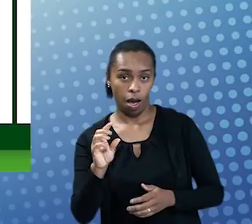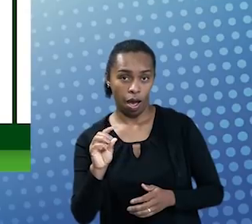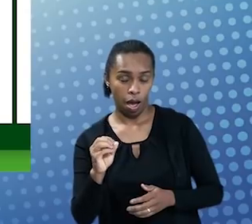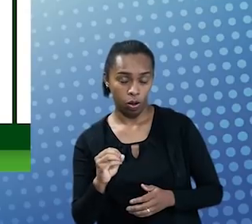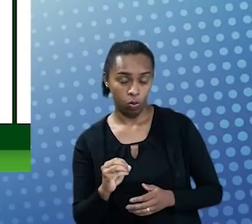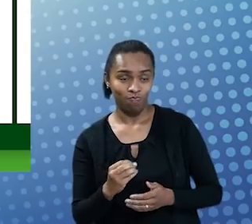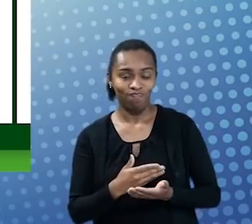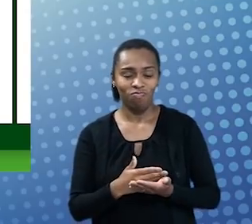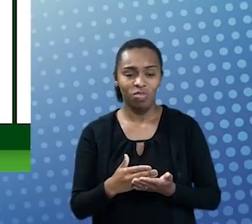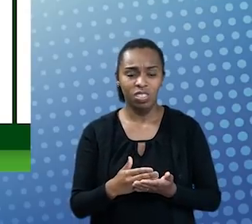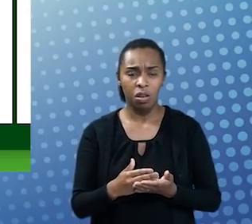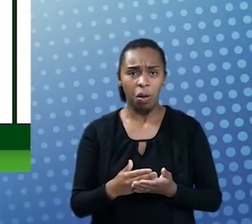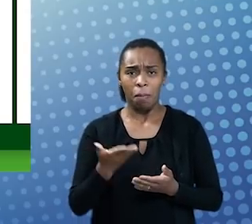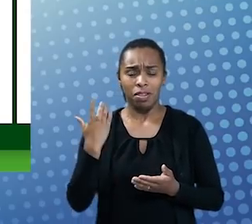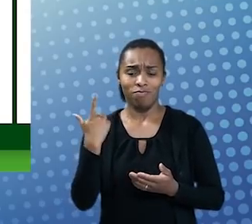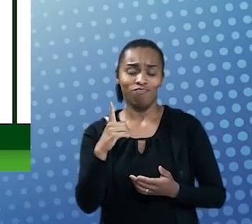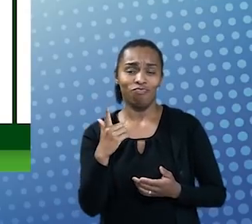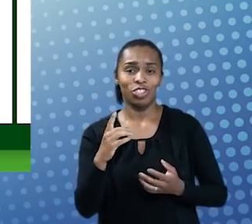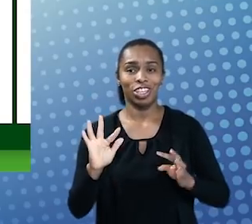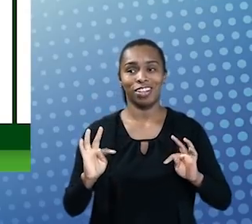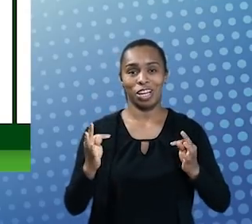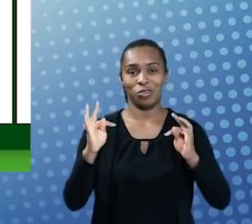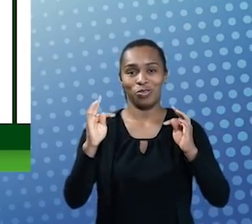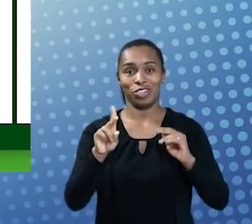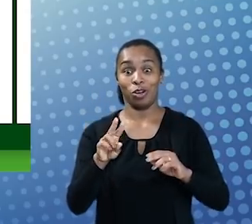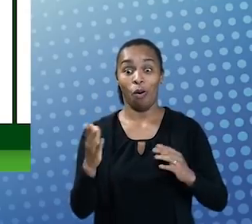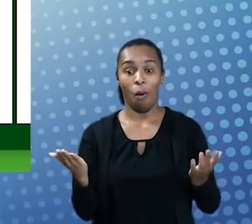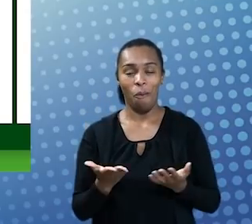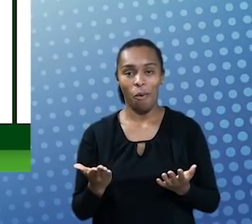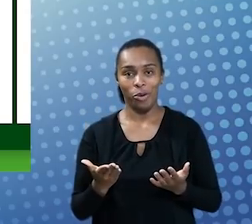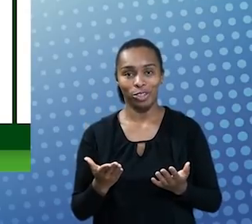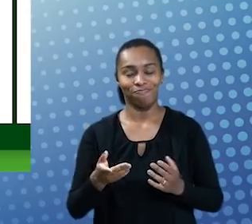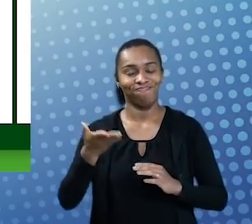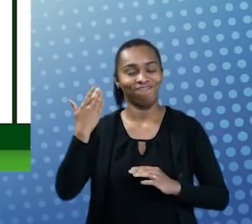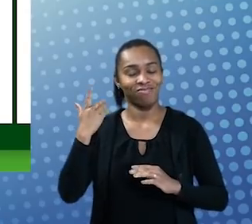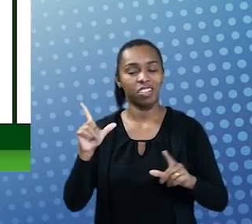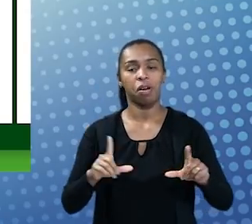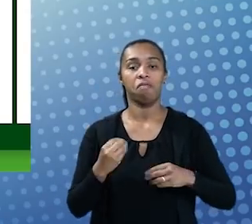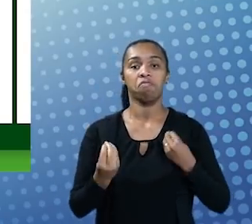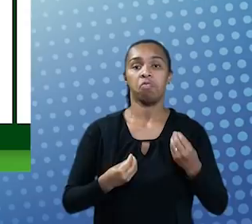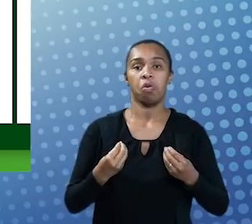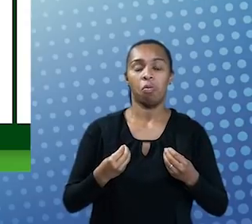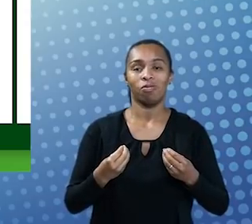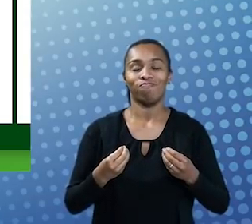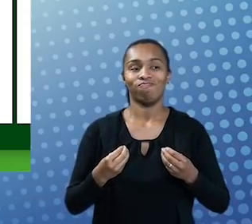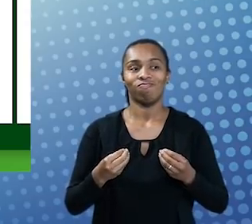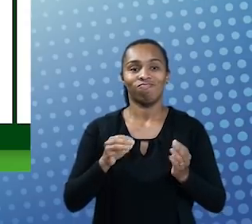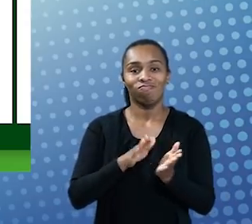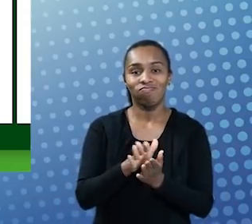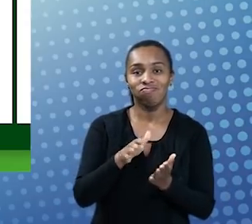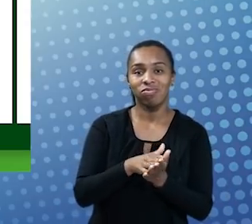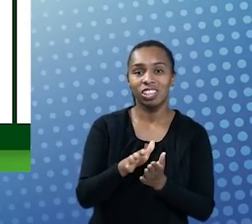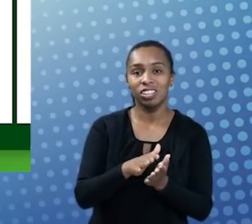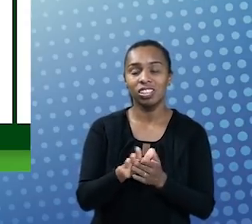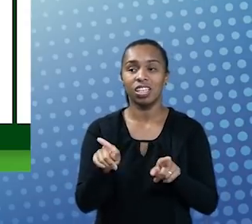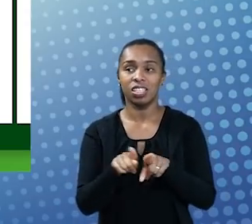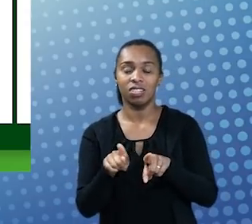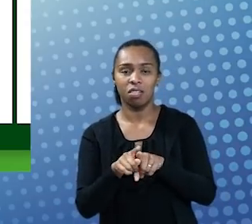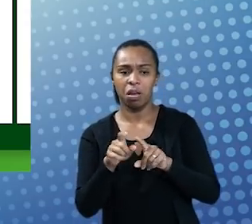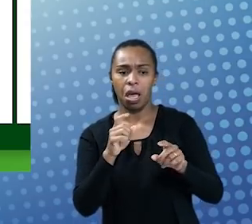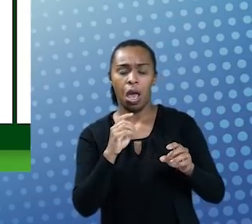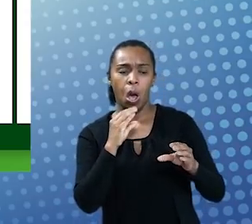não tínhamos tecnologias como temos hoje. Lá atrás, trabalhávamos com materiais impressos, com a comunicação